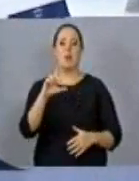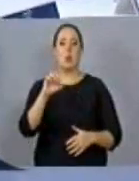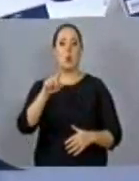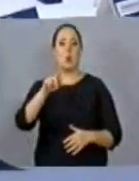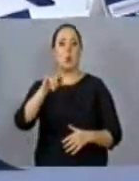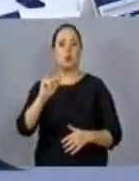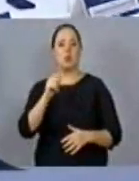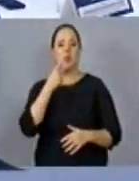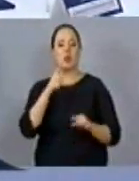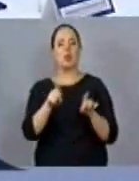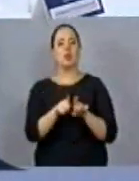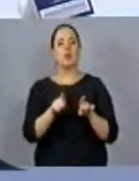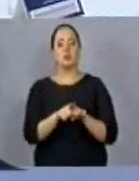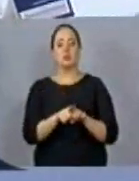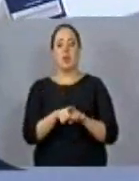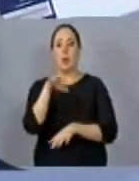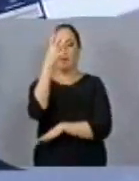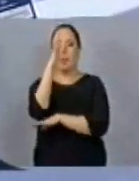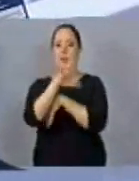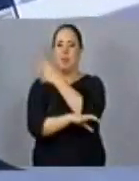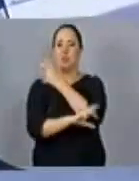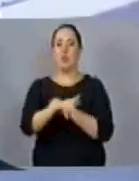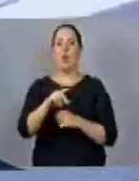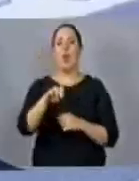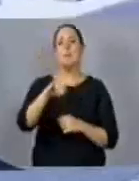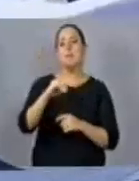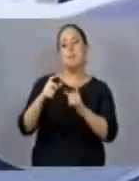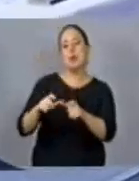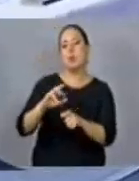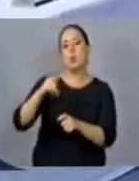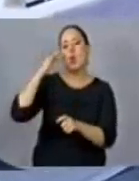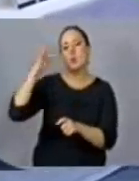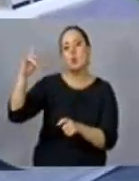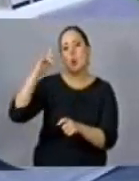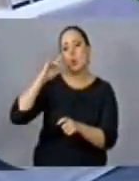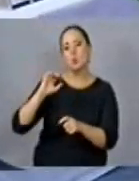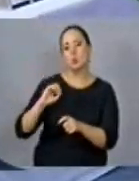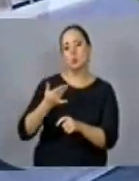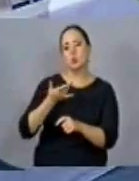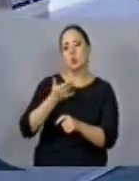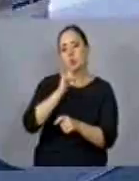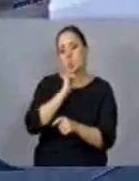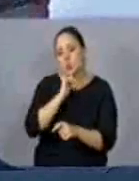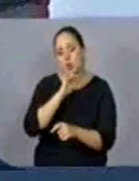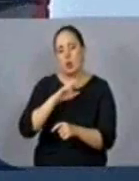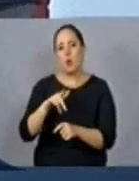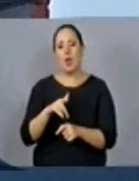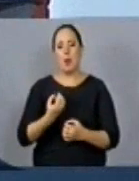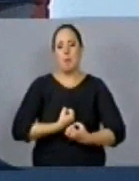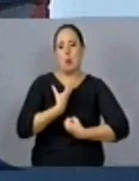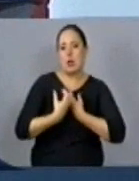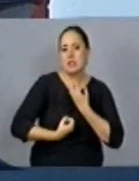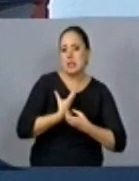Chacon, meio ambiente não é meio, não é sonho ou devaneio, não é conto ou poesia.